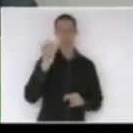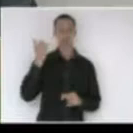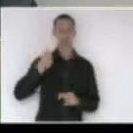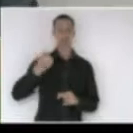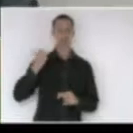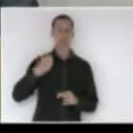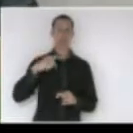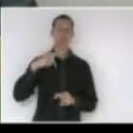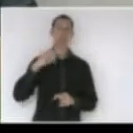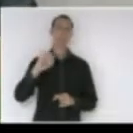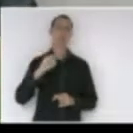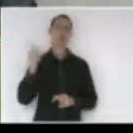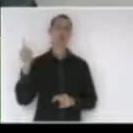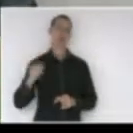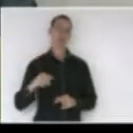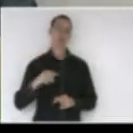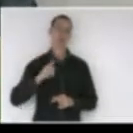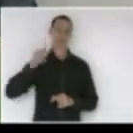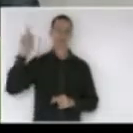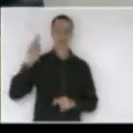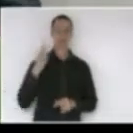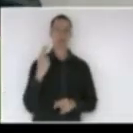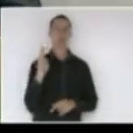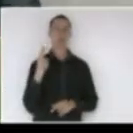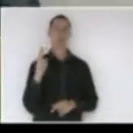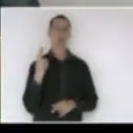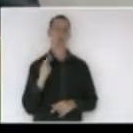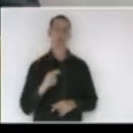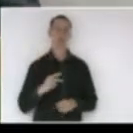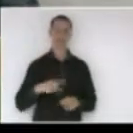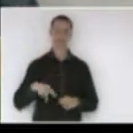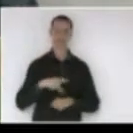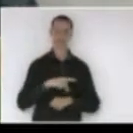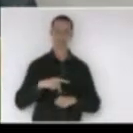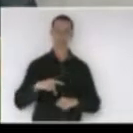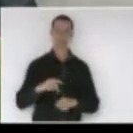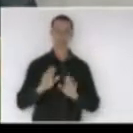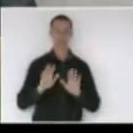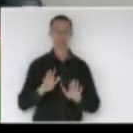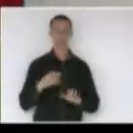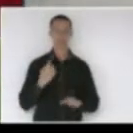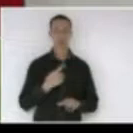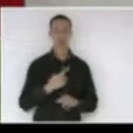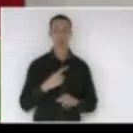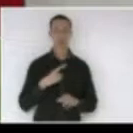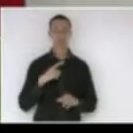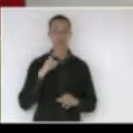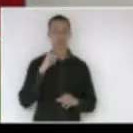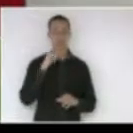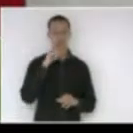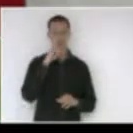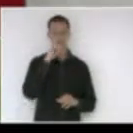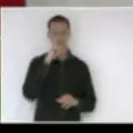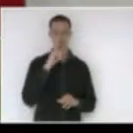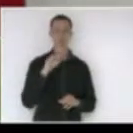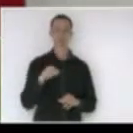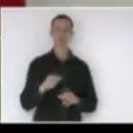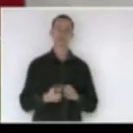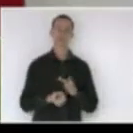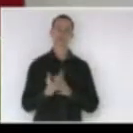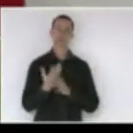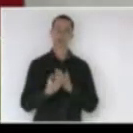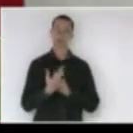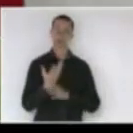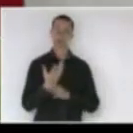mas nós corremos o risco desta cadeia produtiva